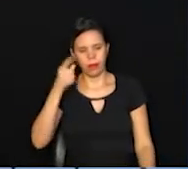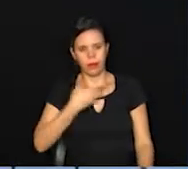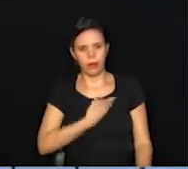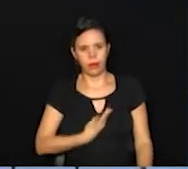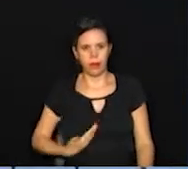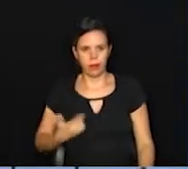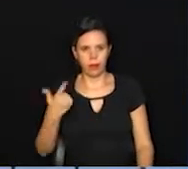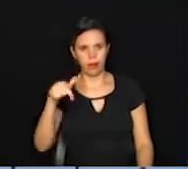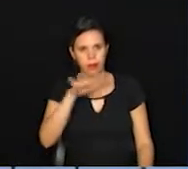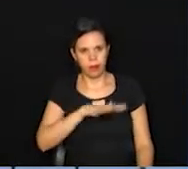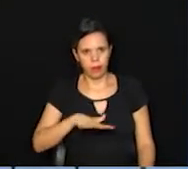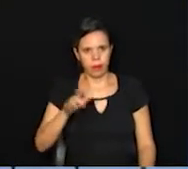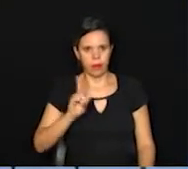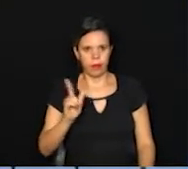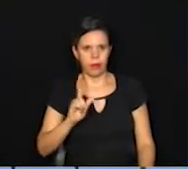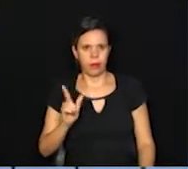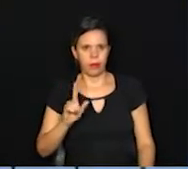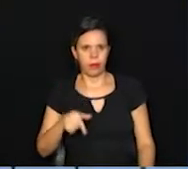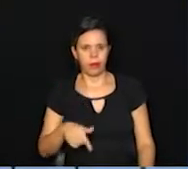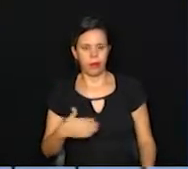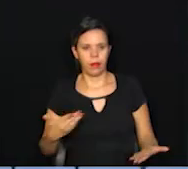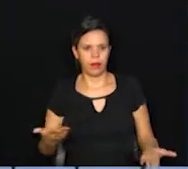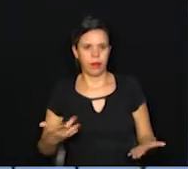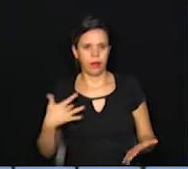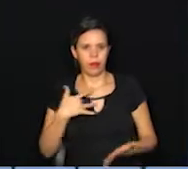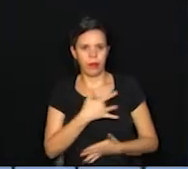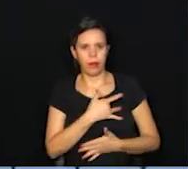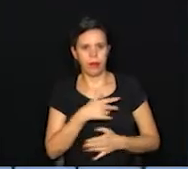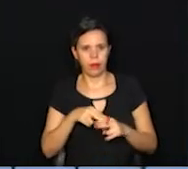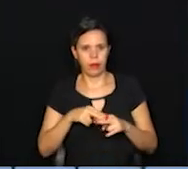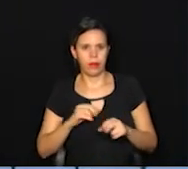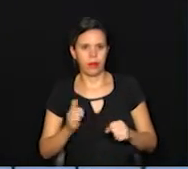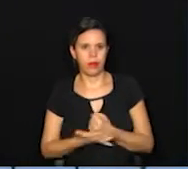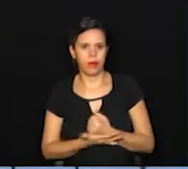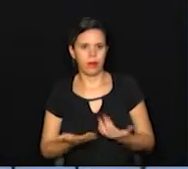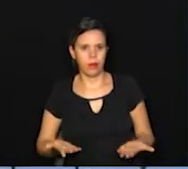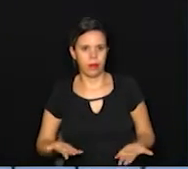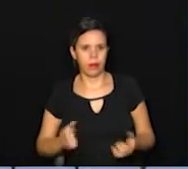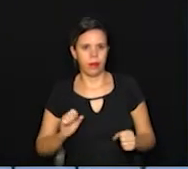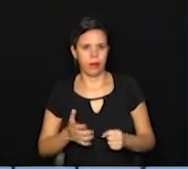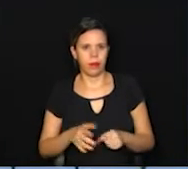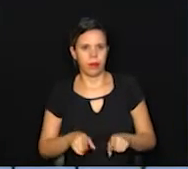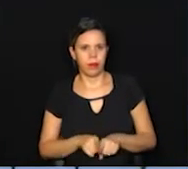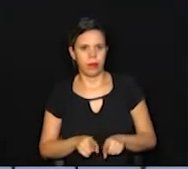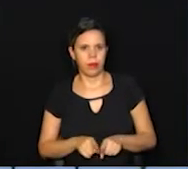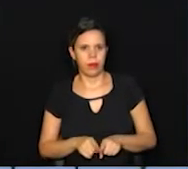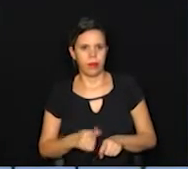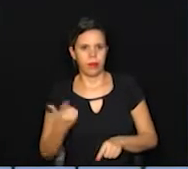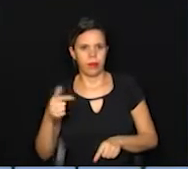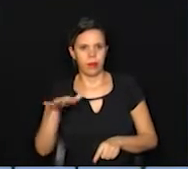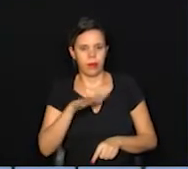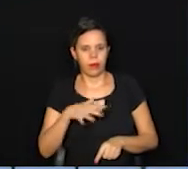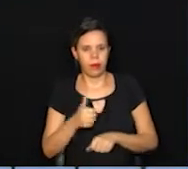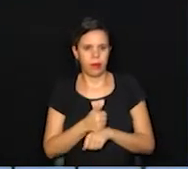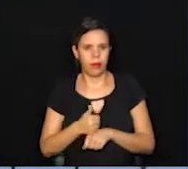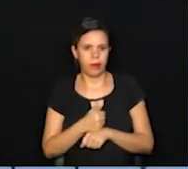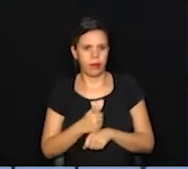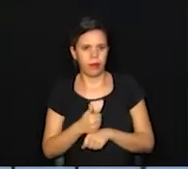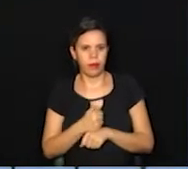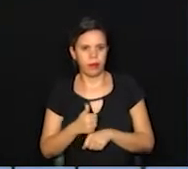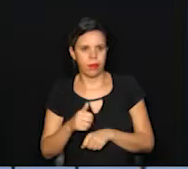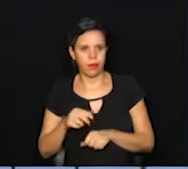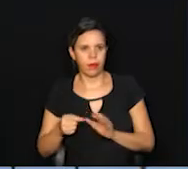Em outras áreas, claro, destaque foi a saúde devido à pandemia da Covid-19, mas em outras áreas foram